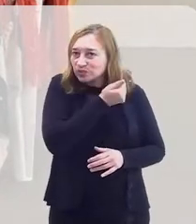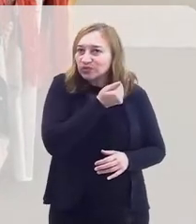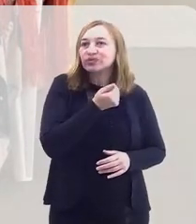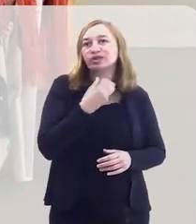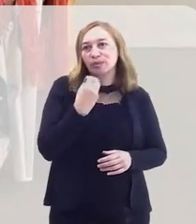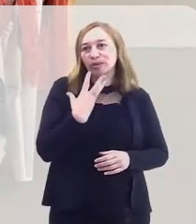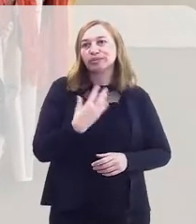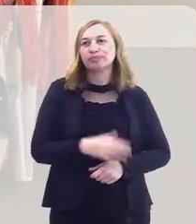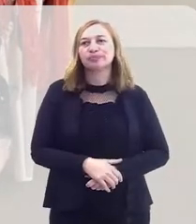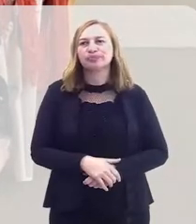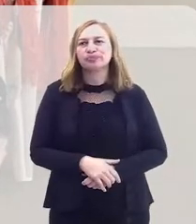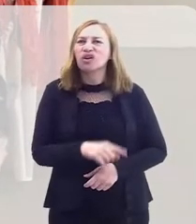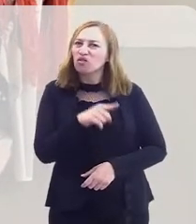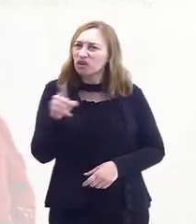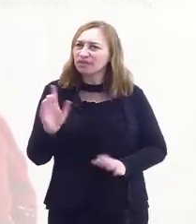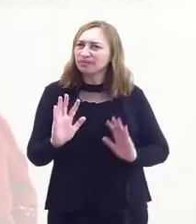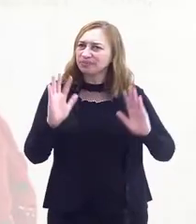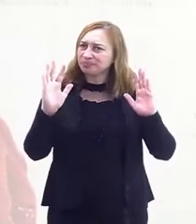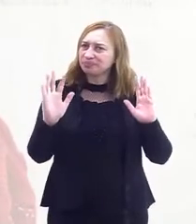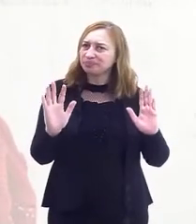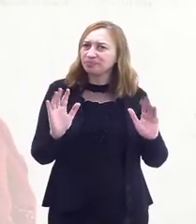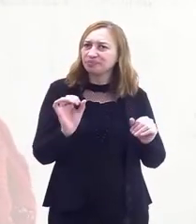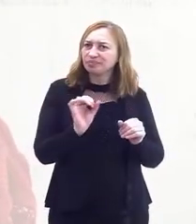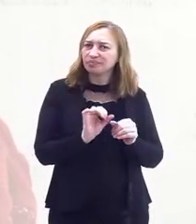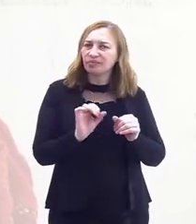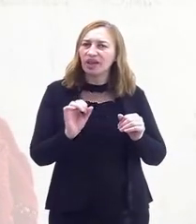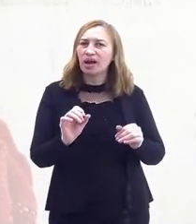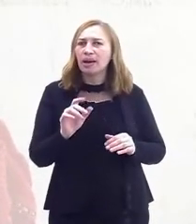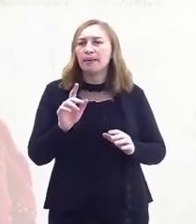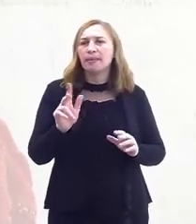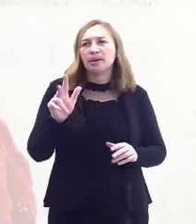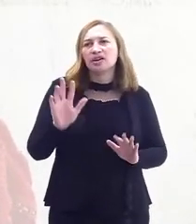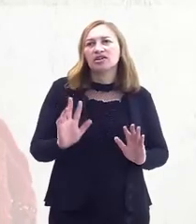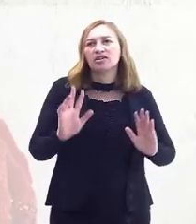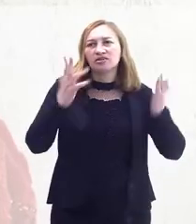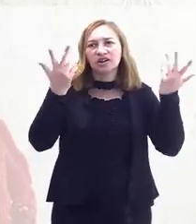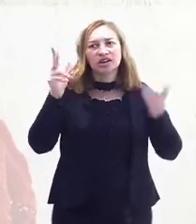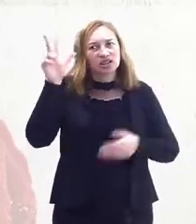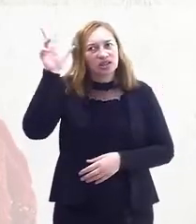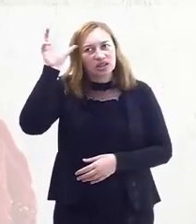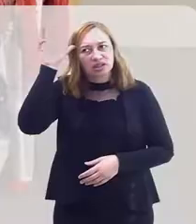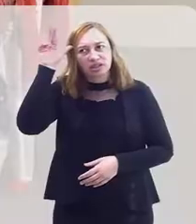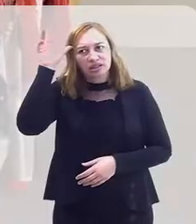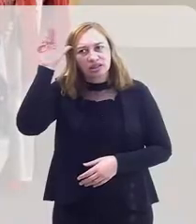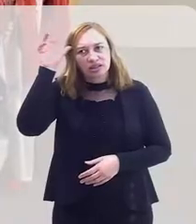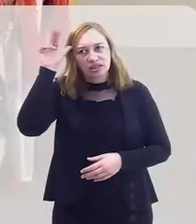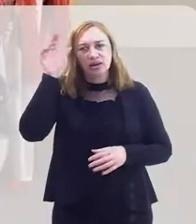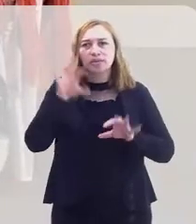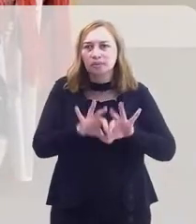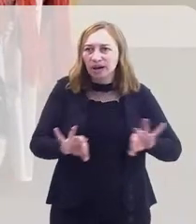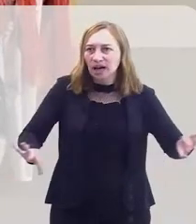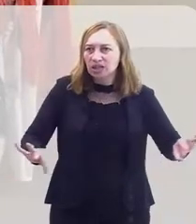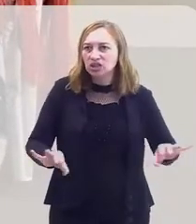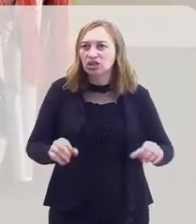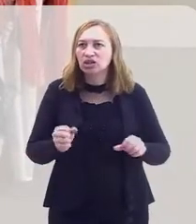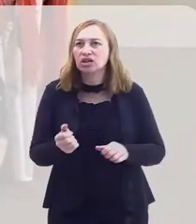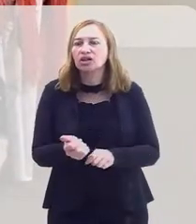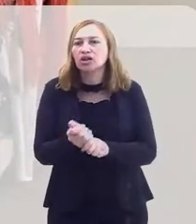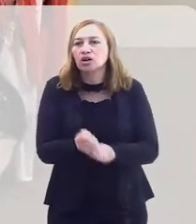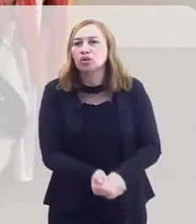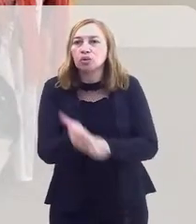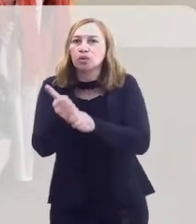gostoso, é folheado muito bom. Vocês comemoram Páscoa, Natal, Ano Novo ou não? Comemoramos, sim.